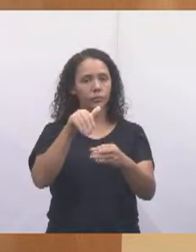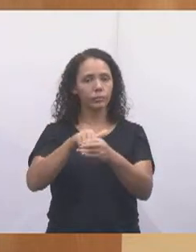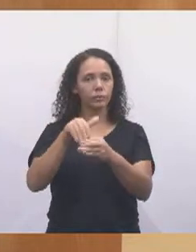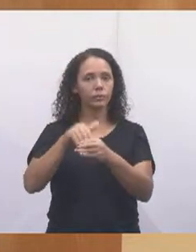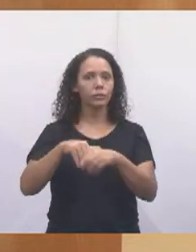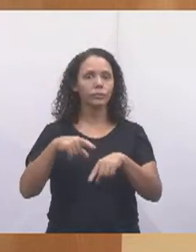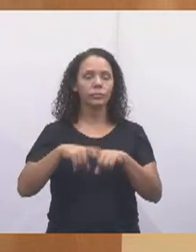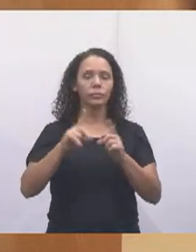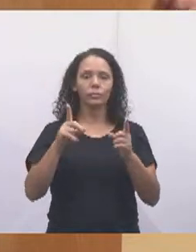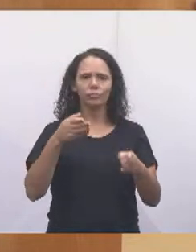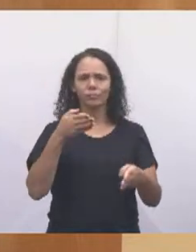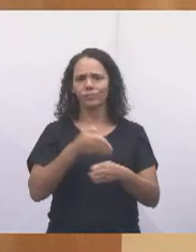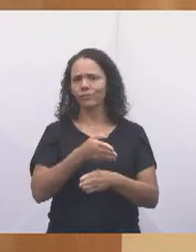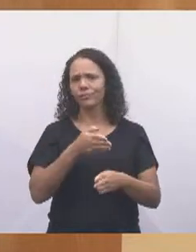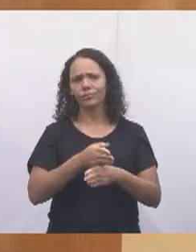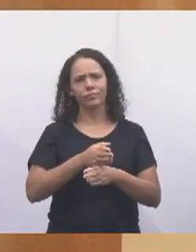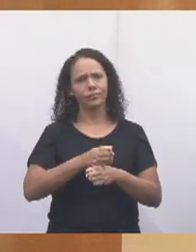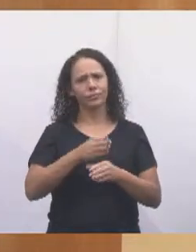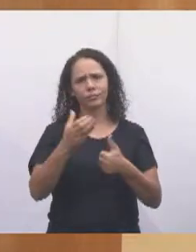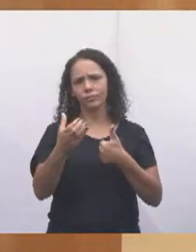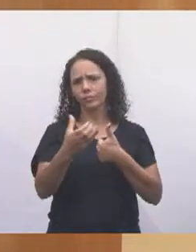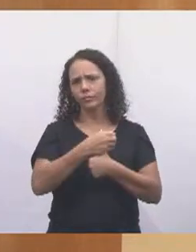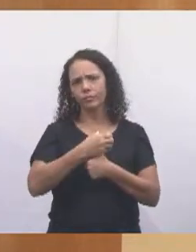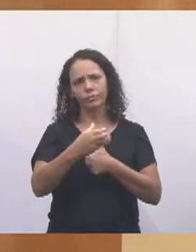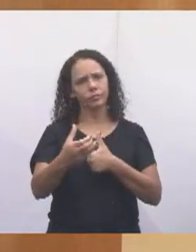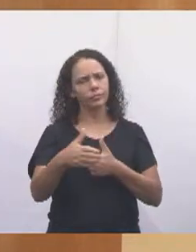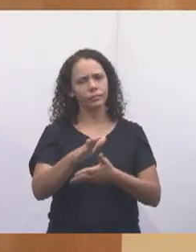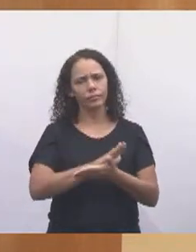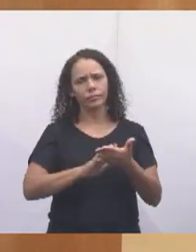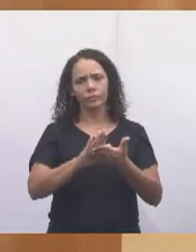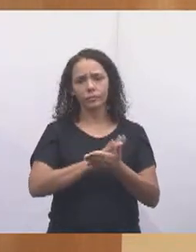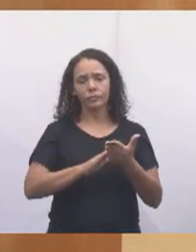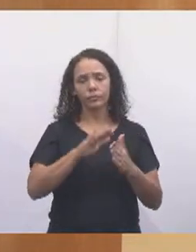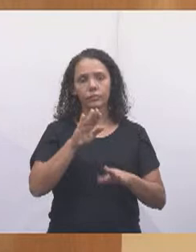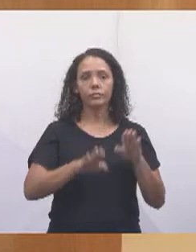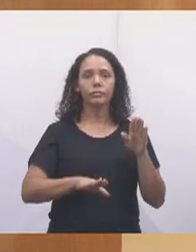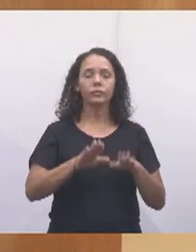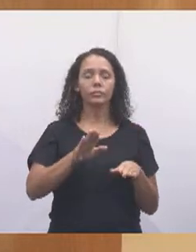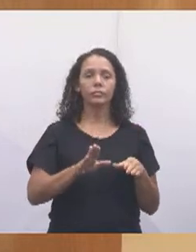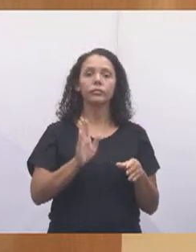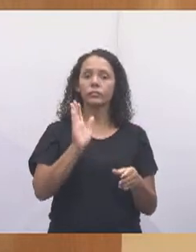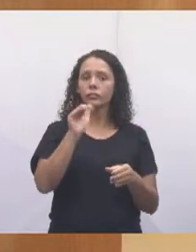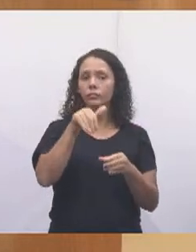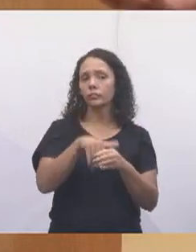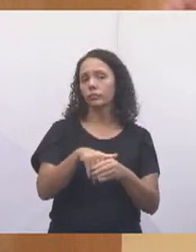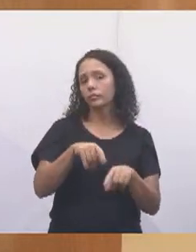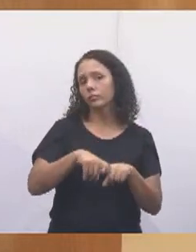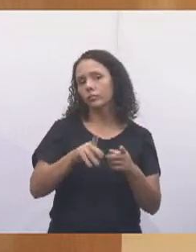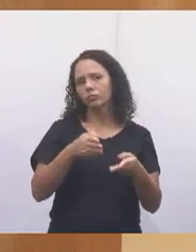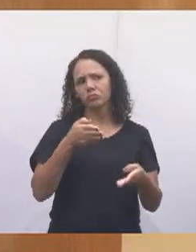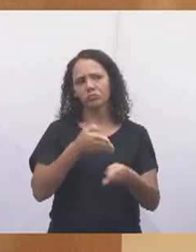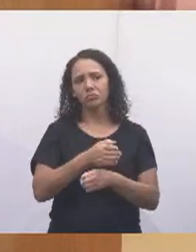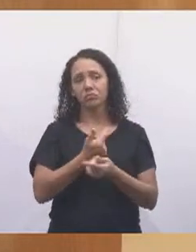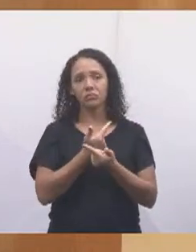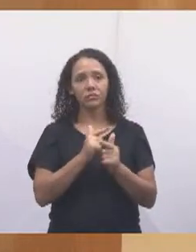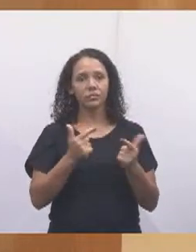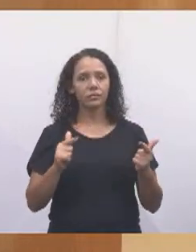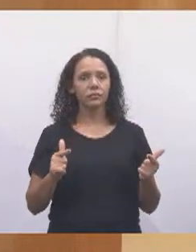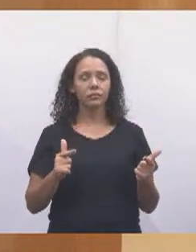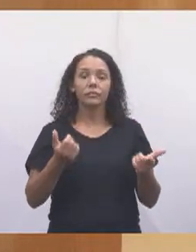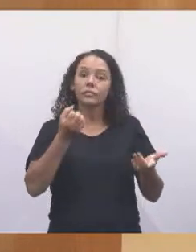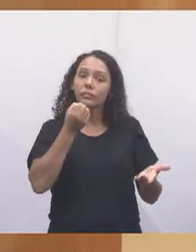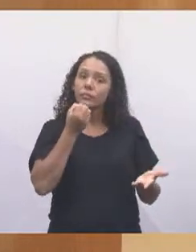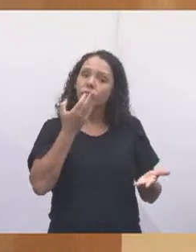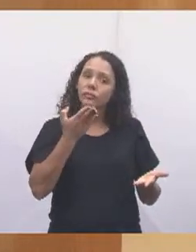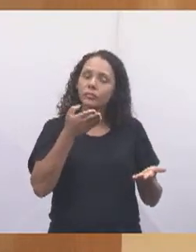mas não participam do mandato do vereador. Às vezes, você vota, mas não participa. Então, é bom